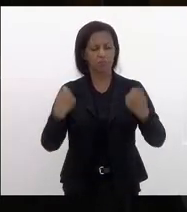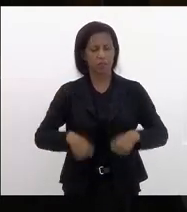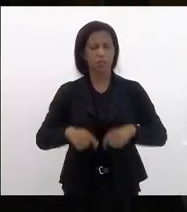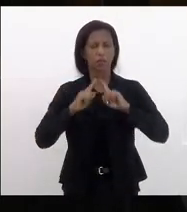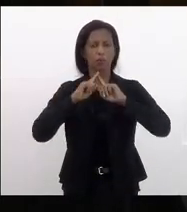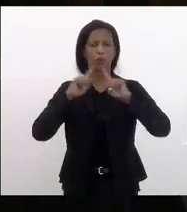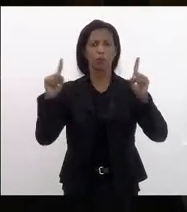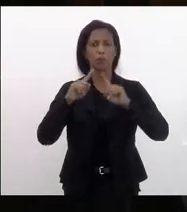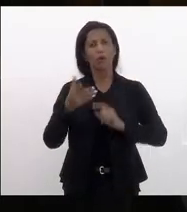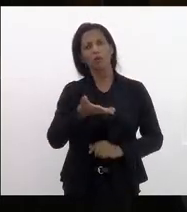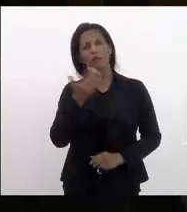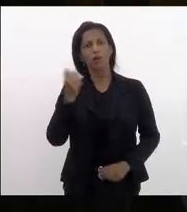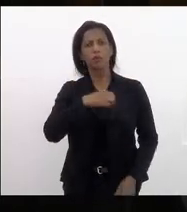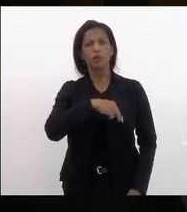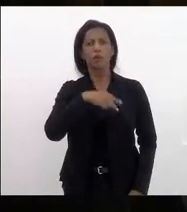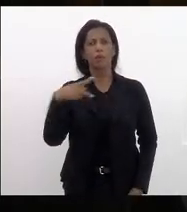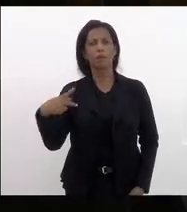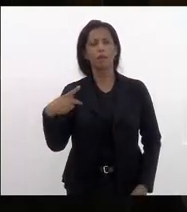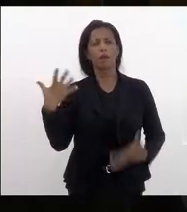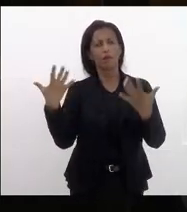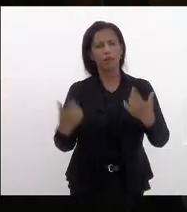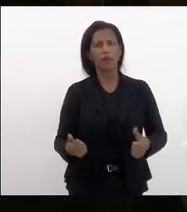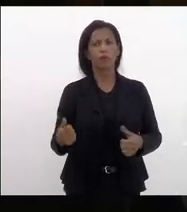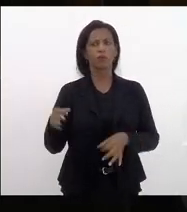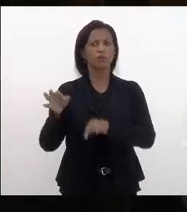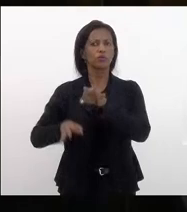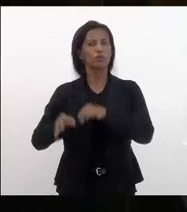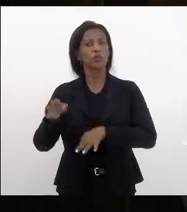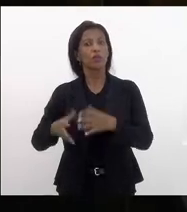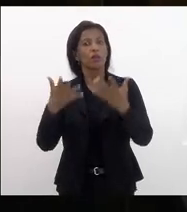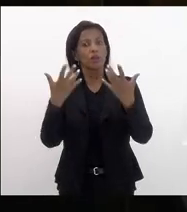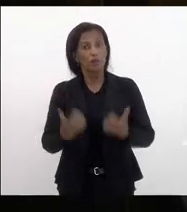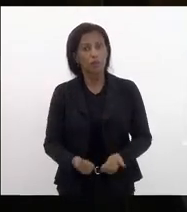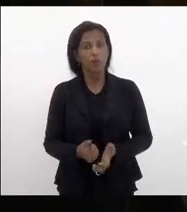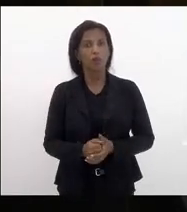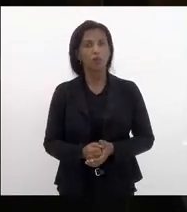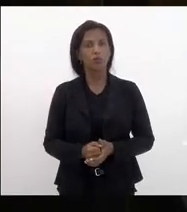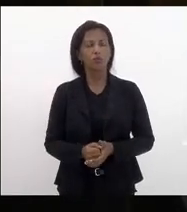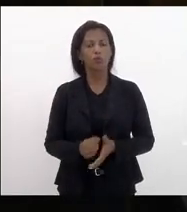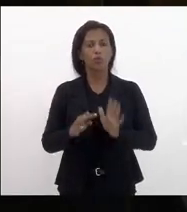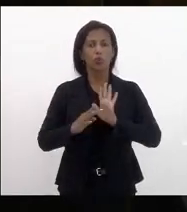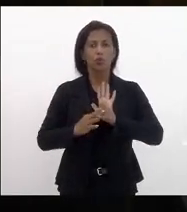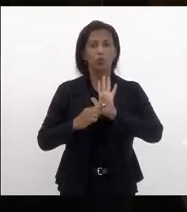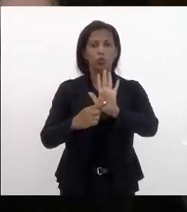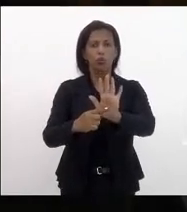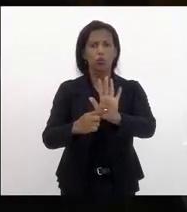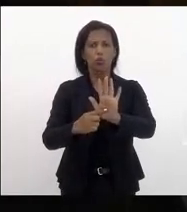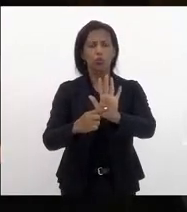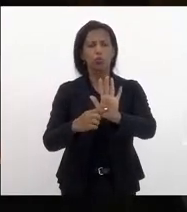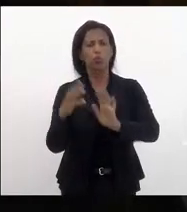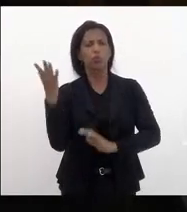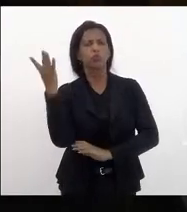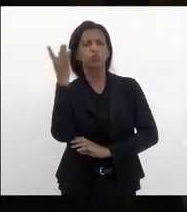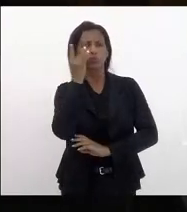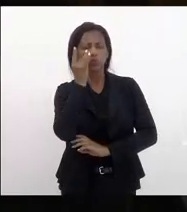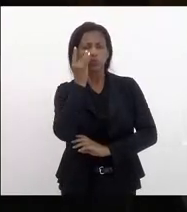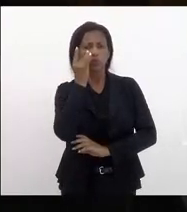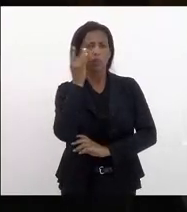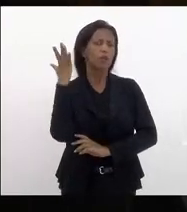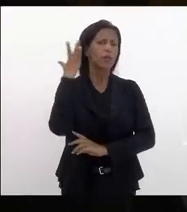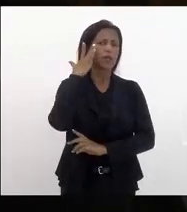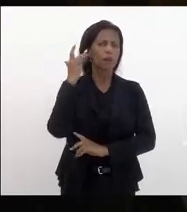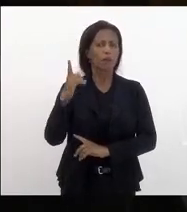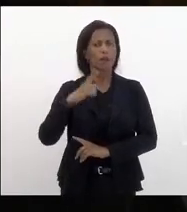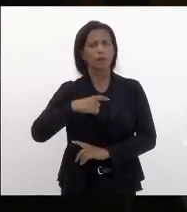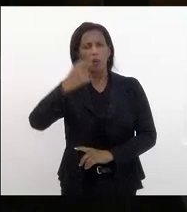vamos ao ministério público vamos à justiça vamos colocar isso tudo em pratos limpos para que a gente possa amanhã